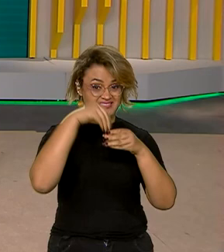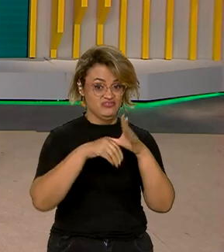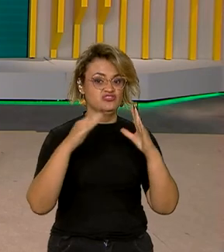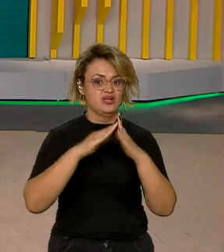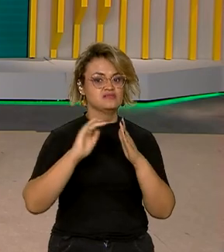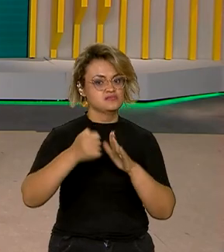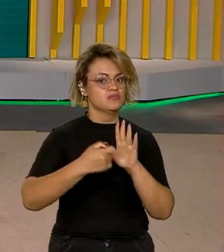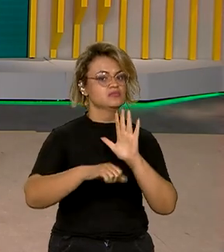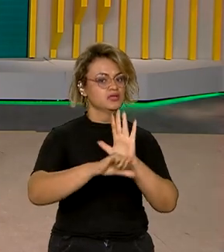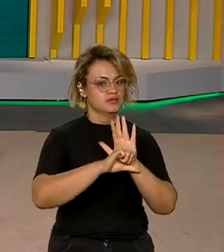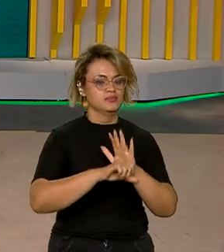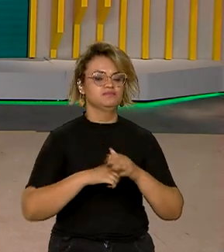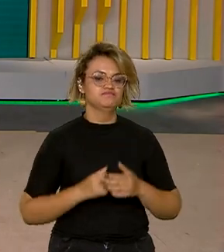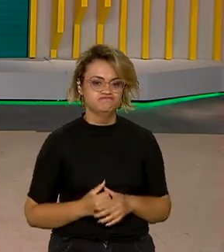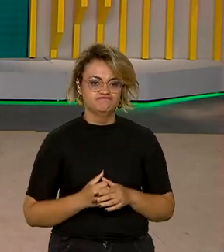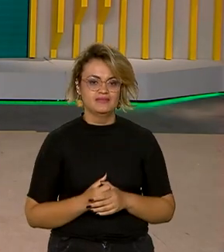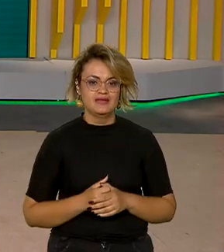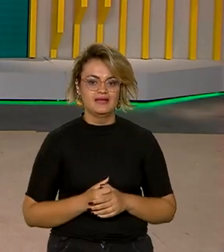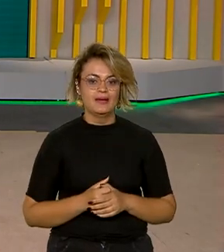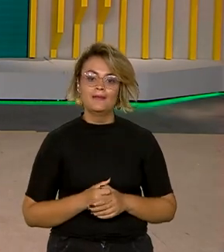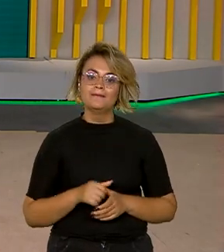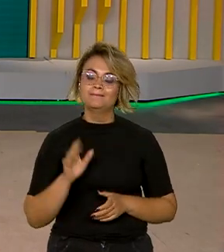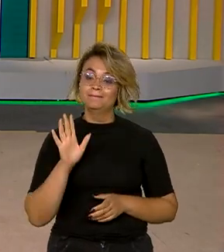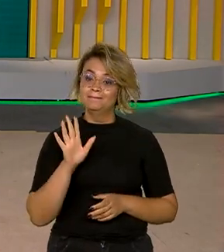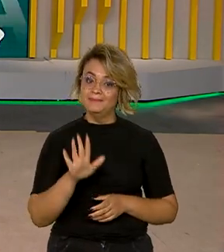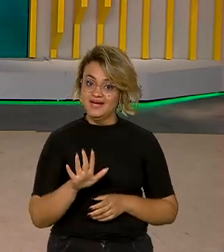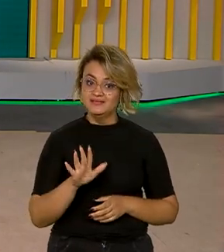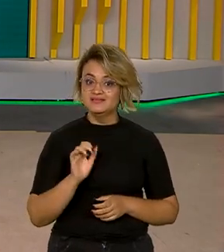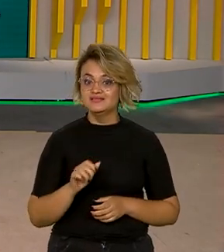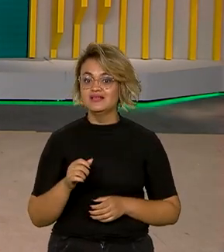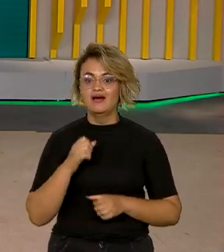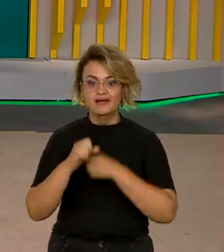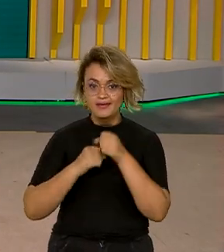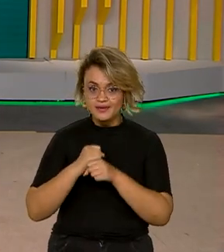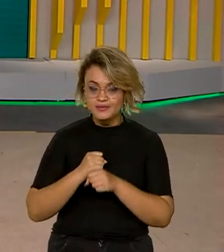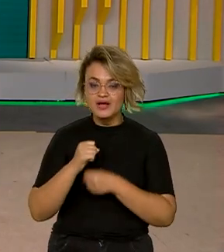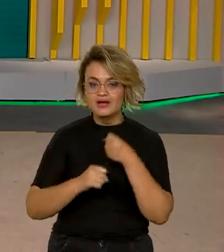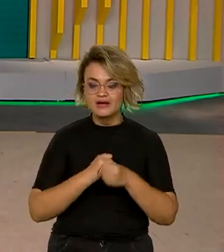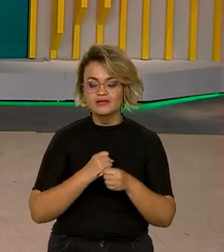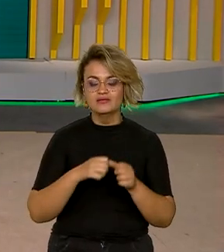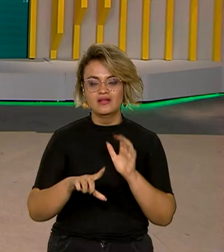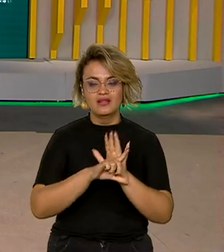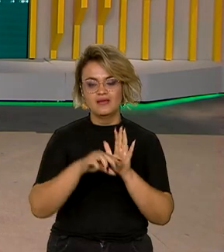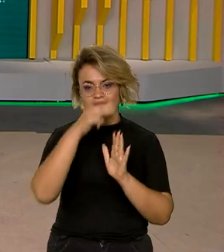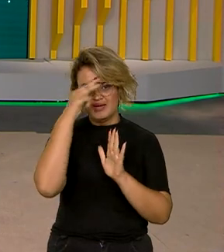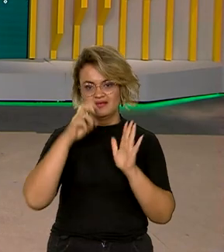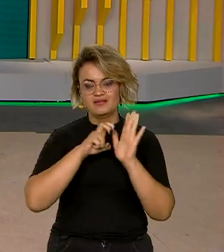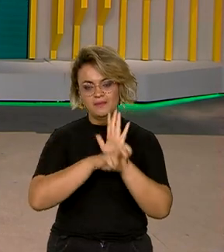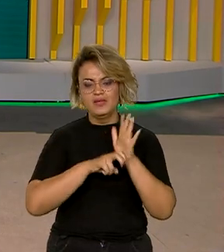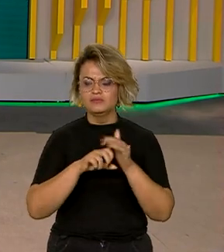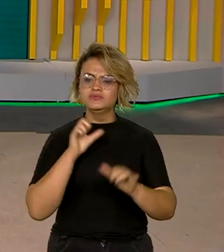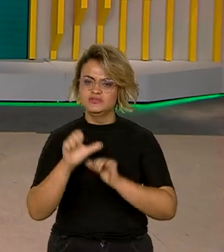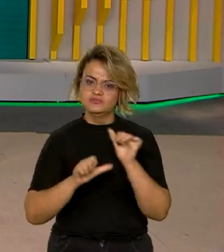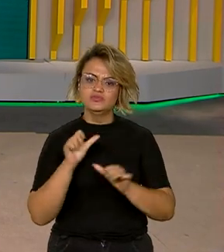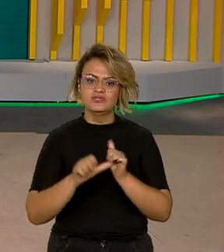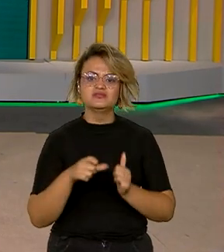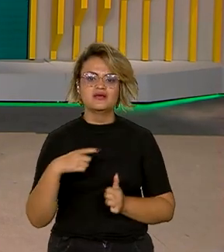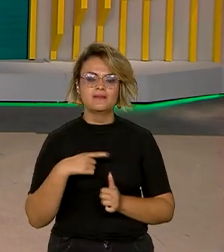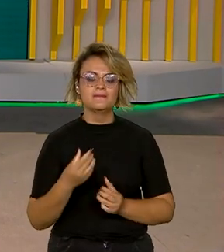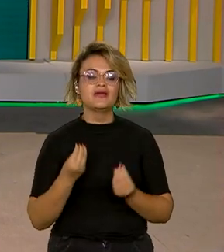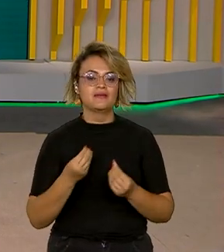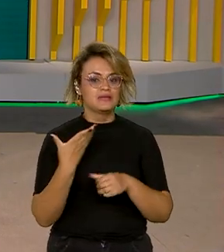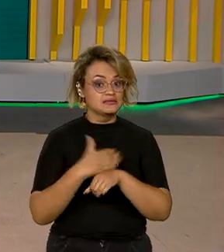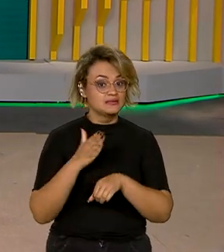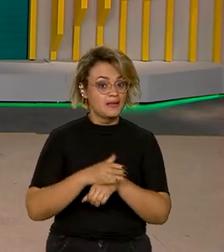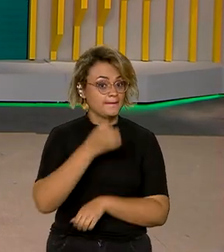agressão no ambiente familiar. É, Roberto, e com os anos a Lei Maria da Penha passou por alterações, tudo para